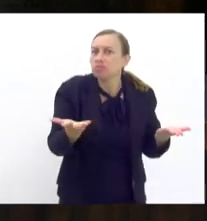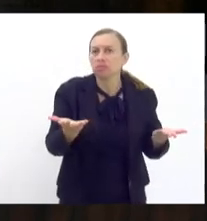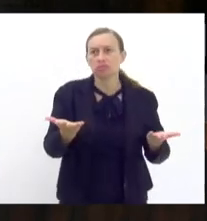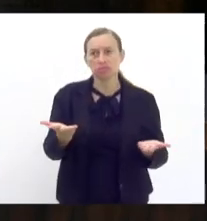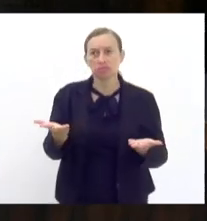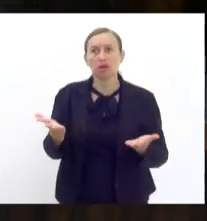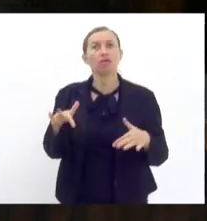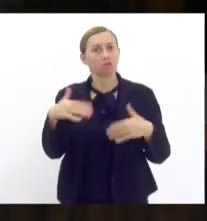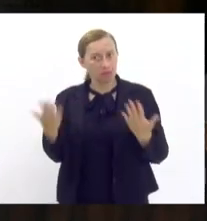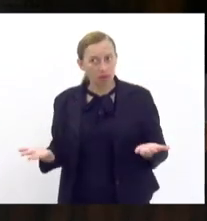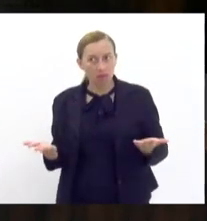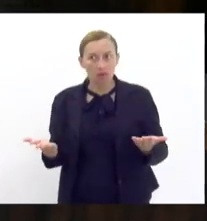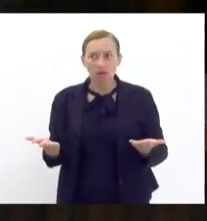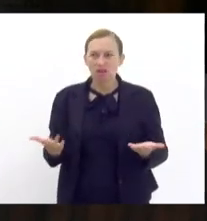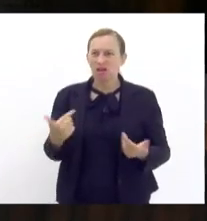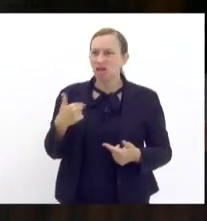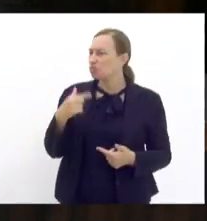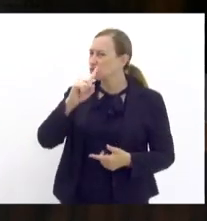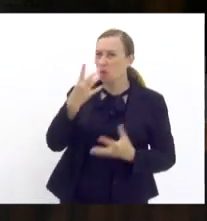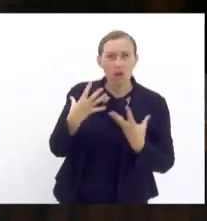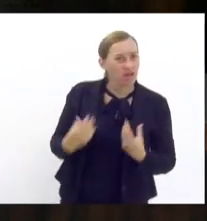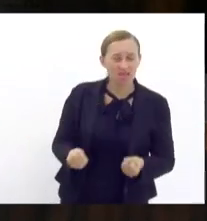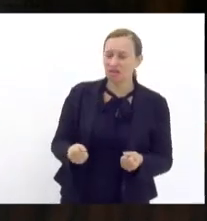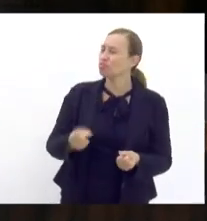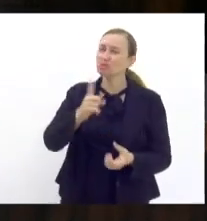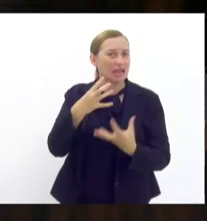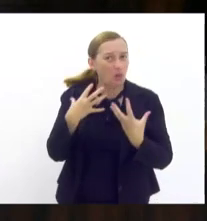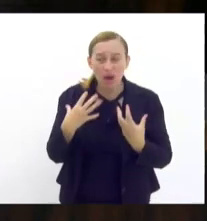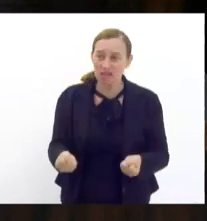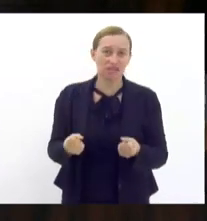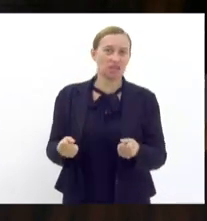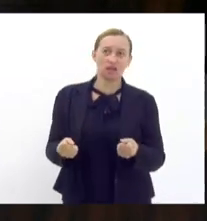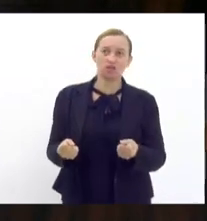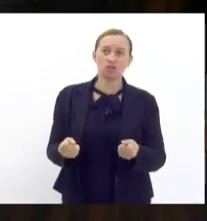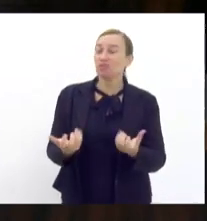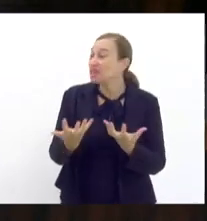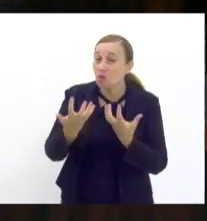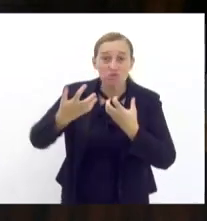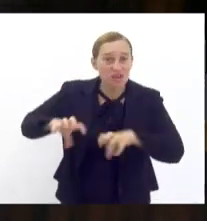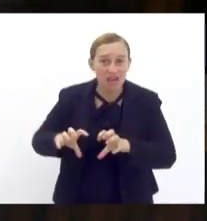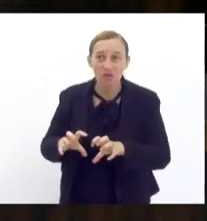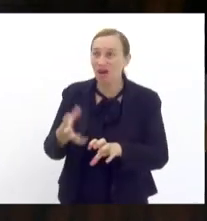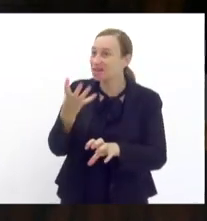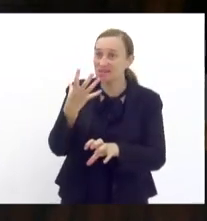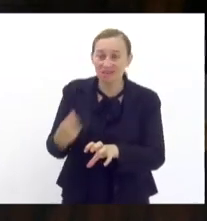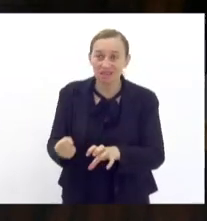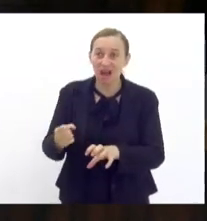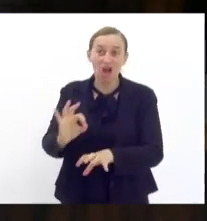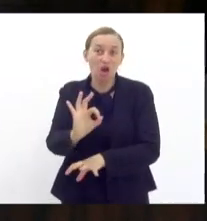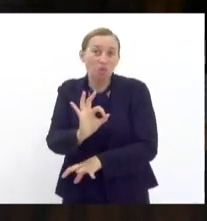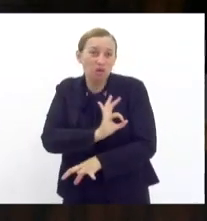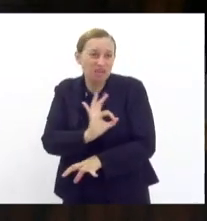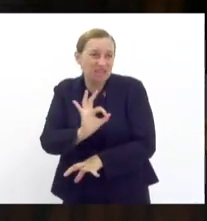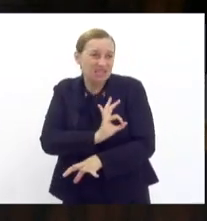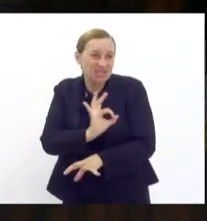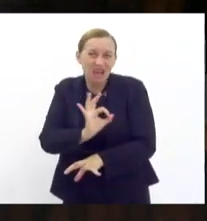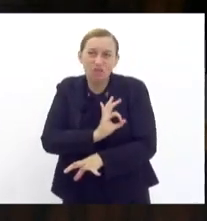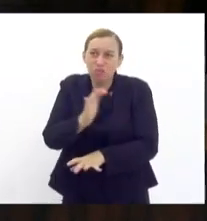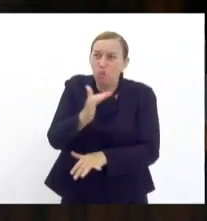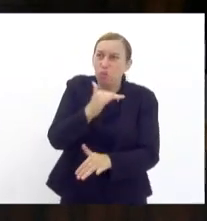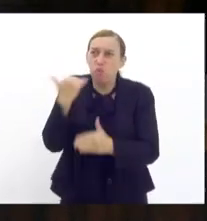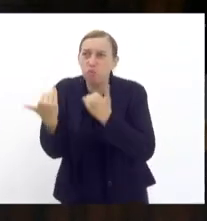então assim eu não me conformo a isto não me conformo e não quero me conformar policiais sendo ameaçados